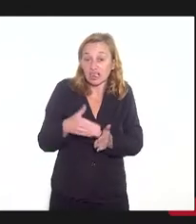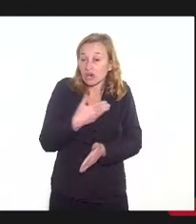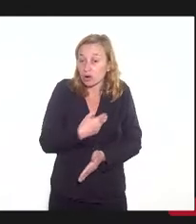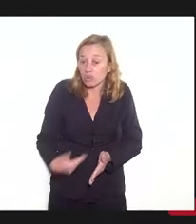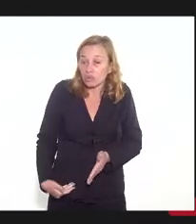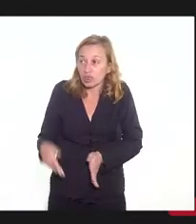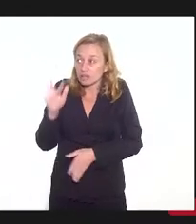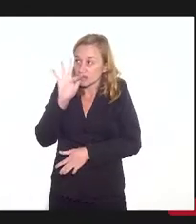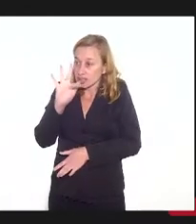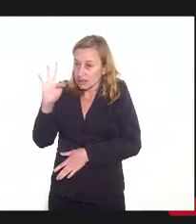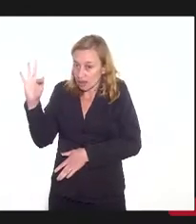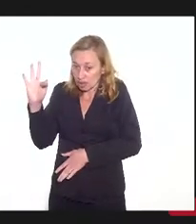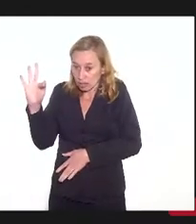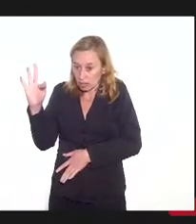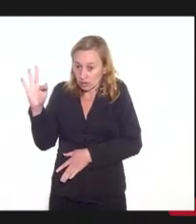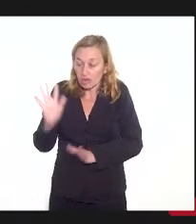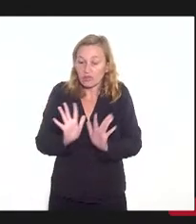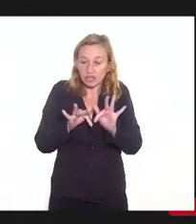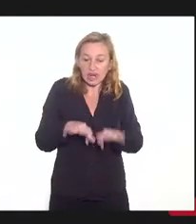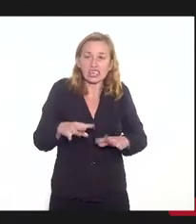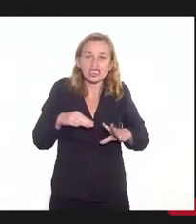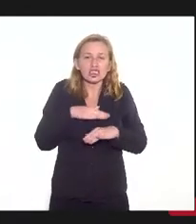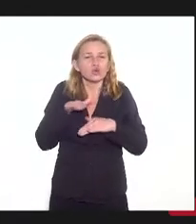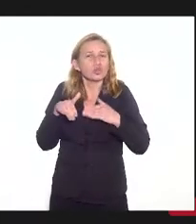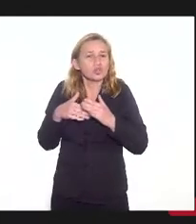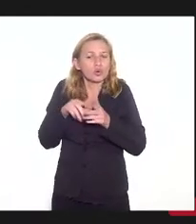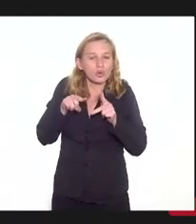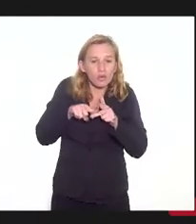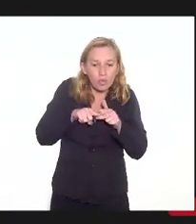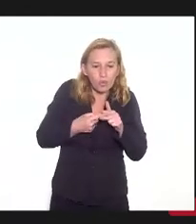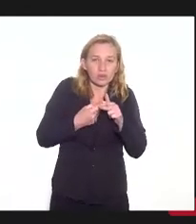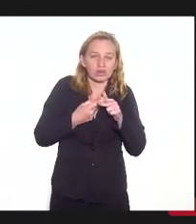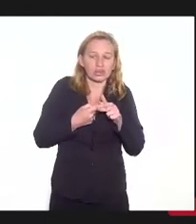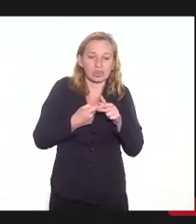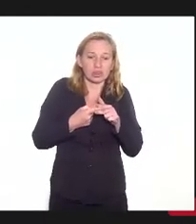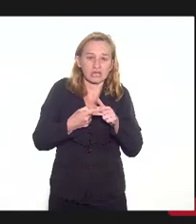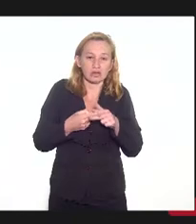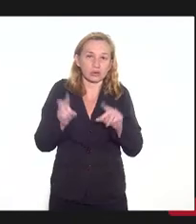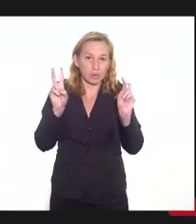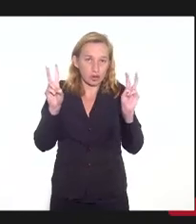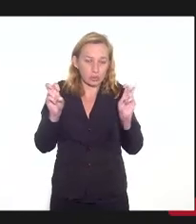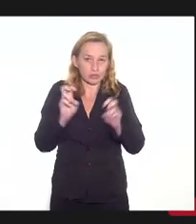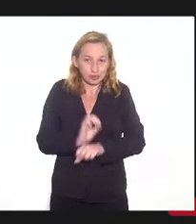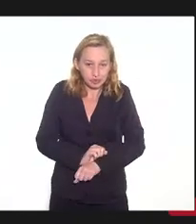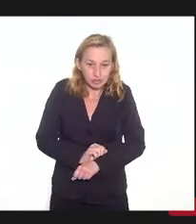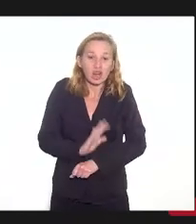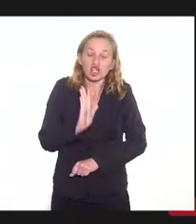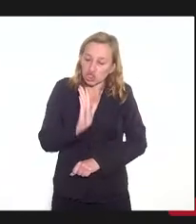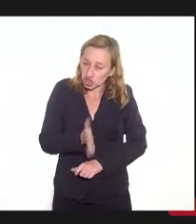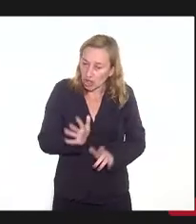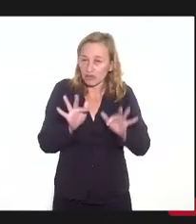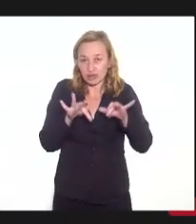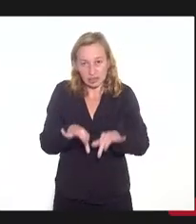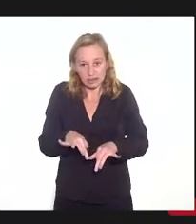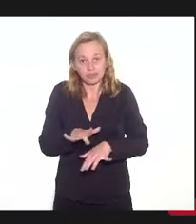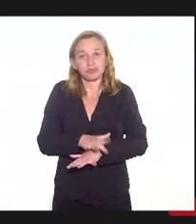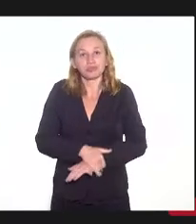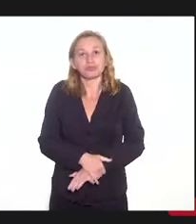federal termine toda a regulamentação da matéria, que já está terminada.